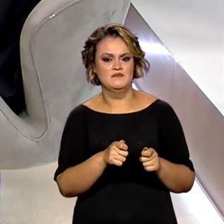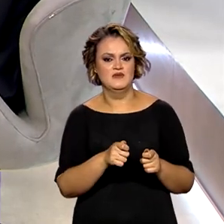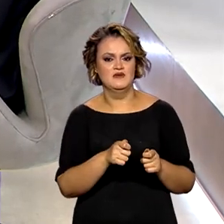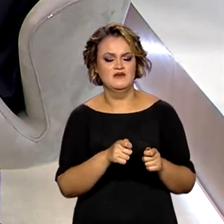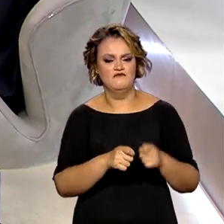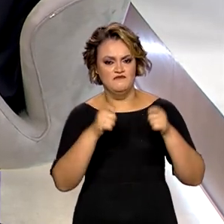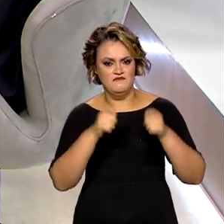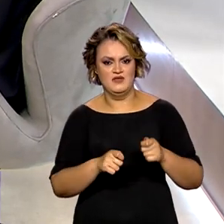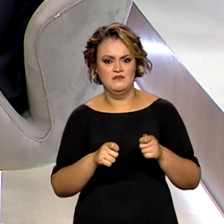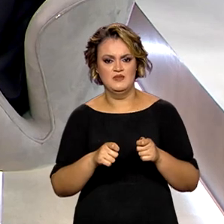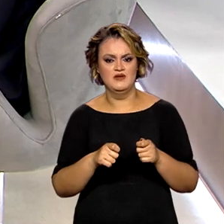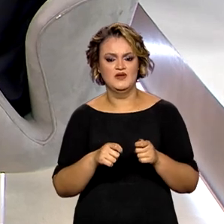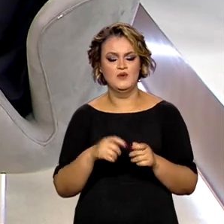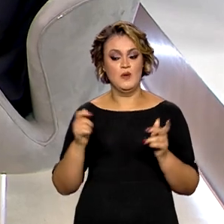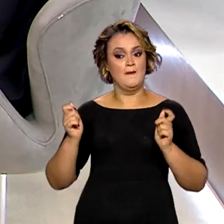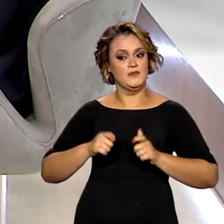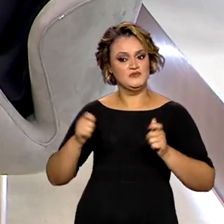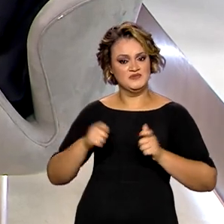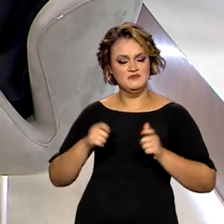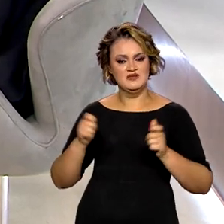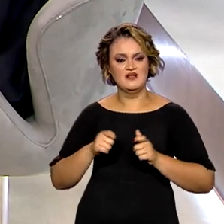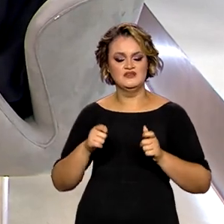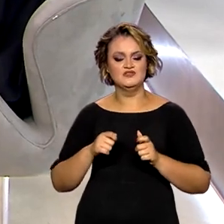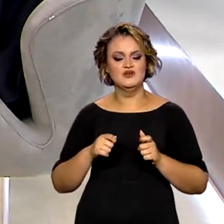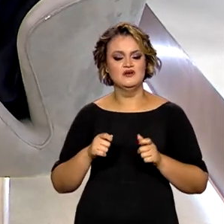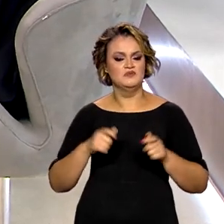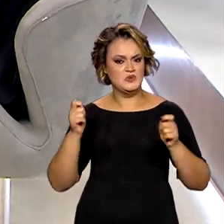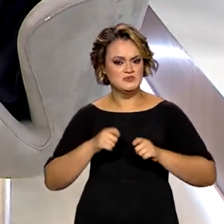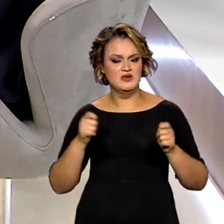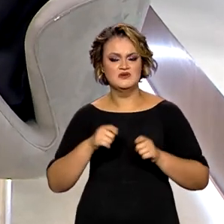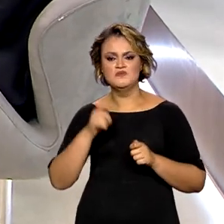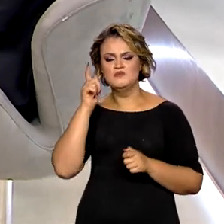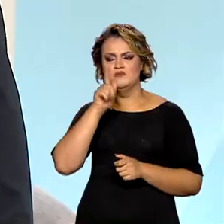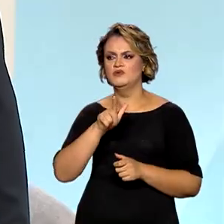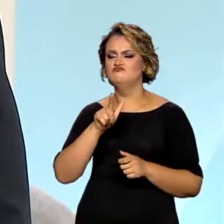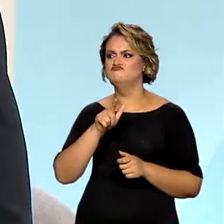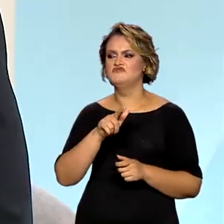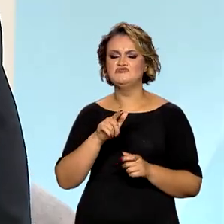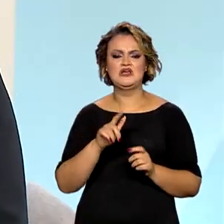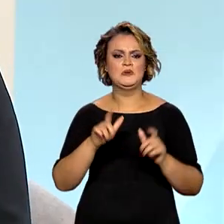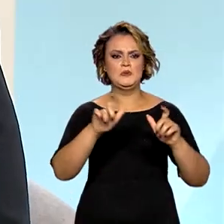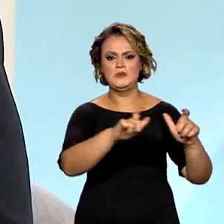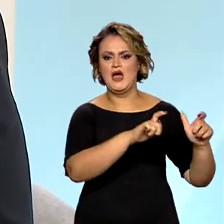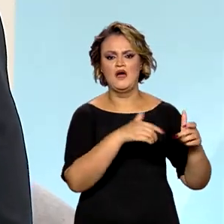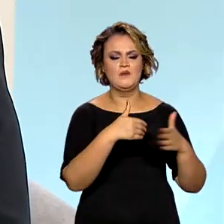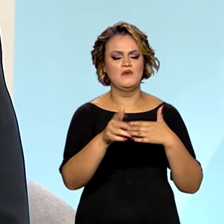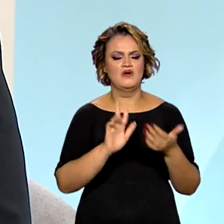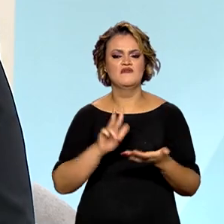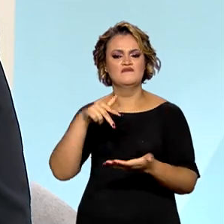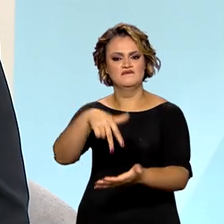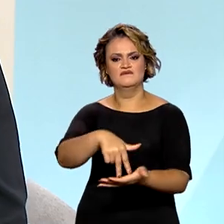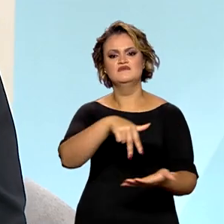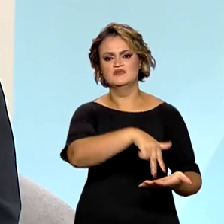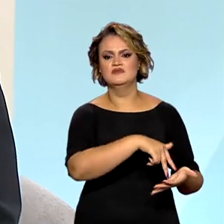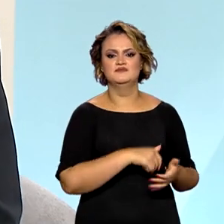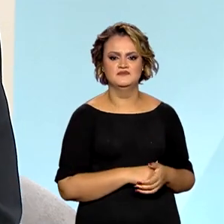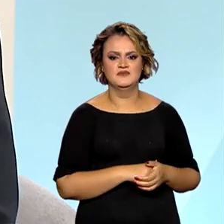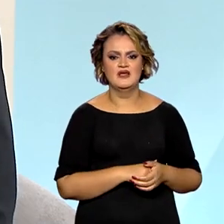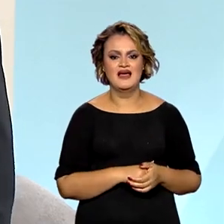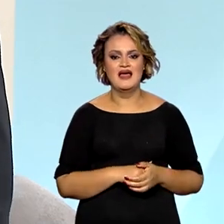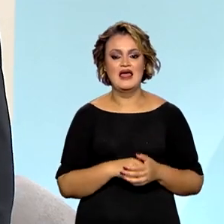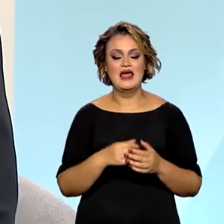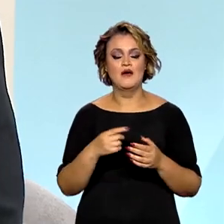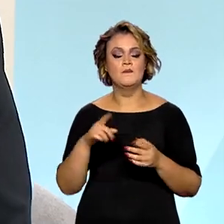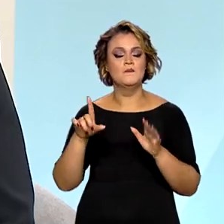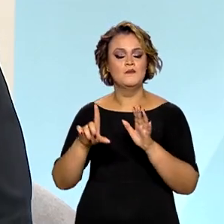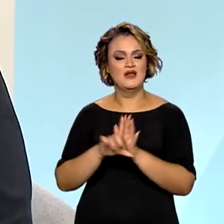espaços de possibilidades, porque a mulher tem que estar onde ela quiser. É uma lei, inclusive, que tem muito diálogo com